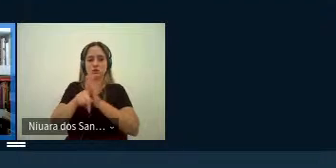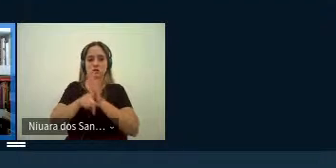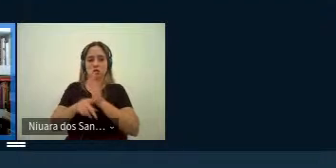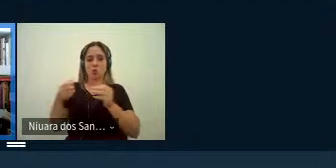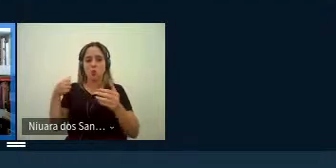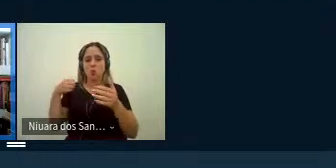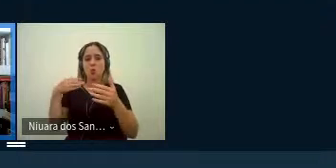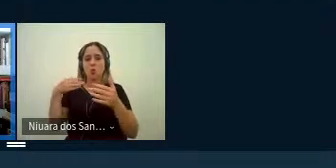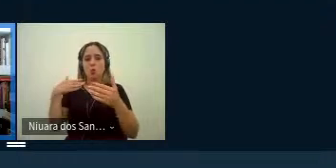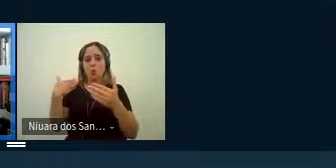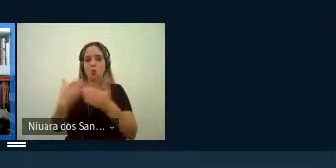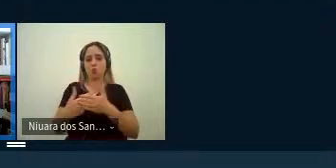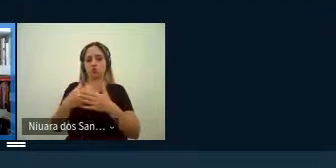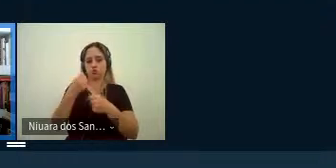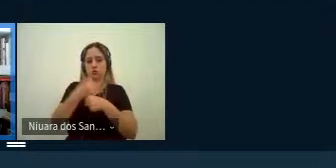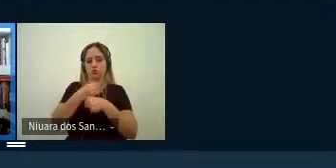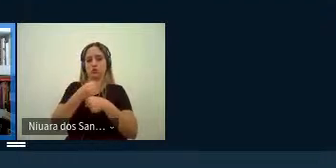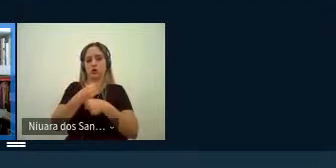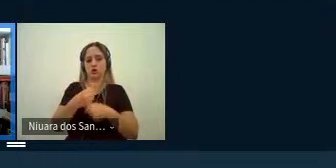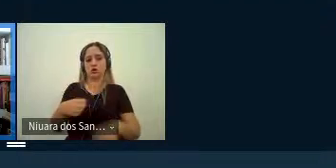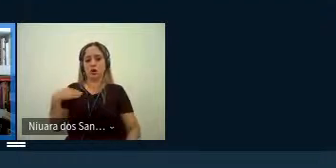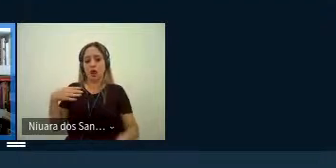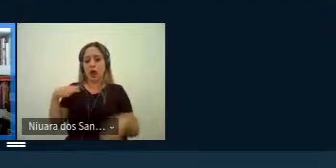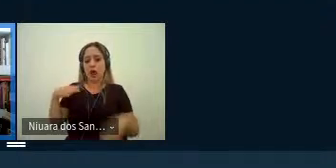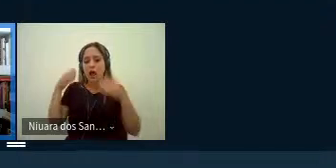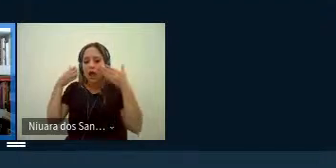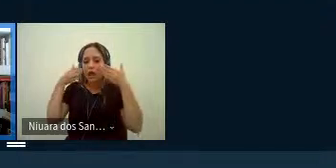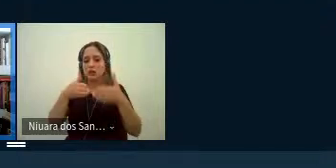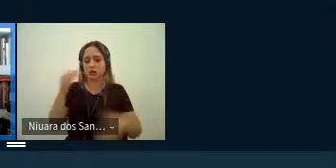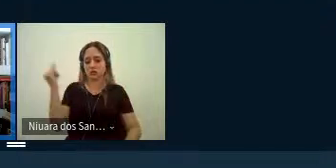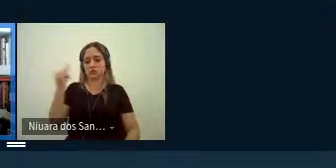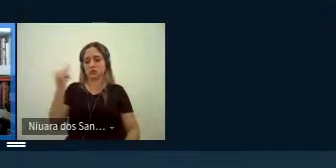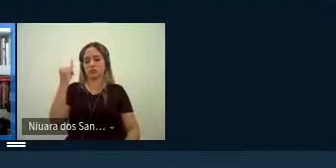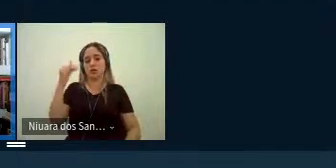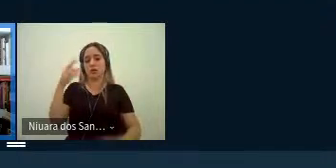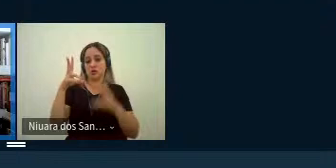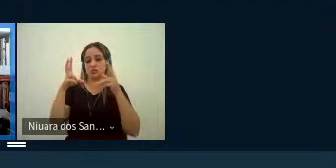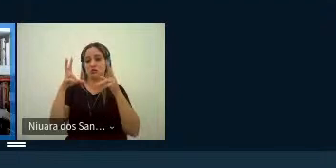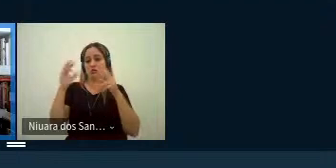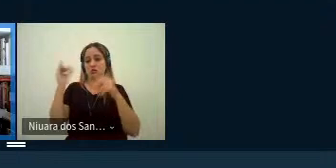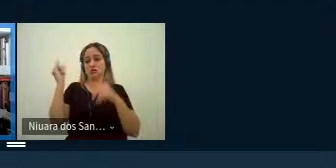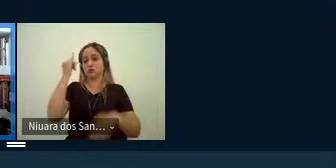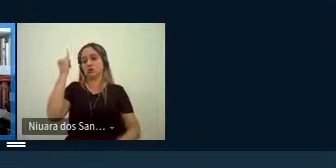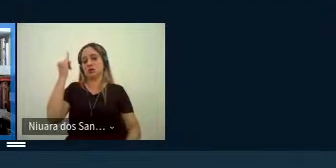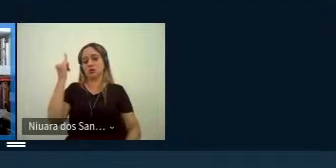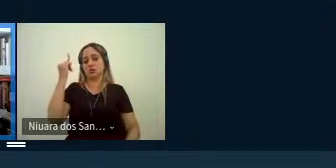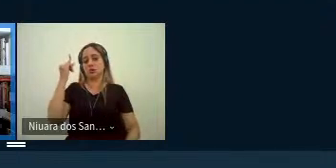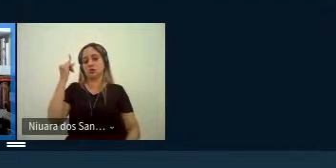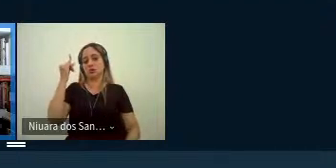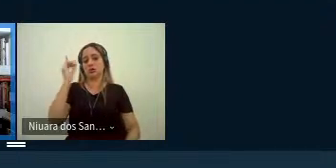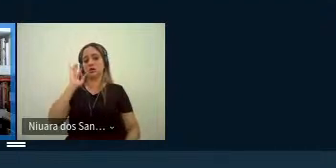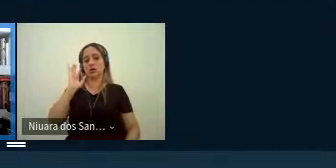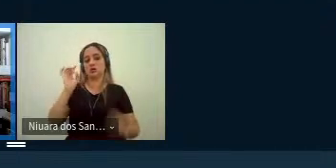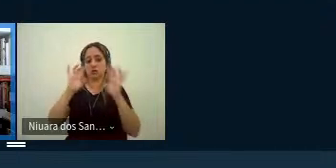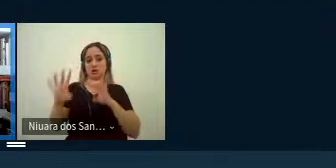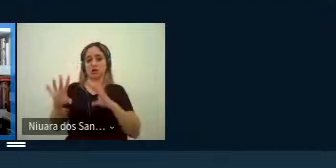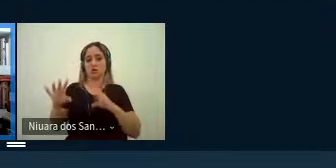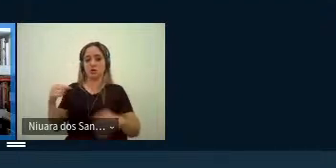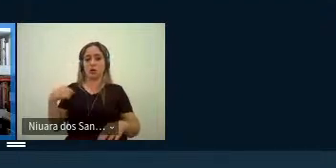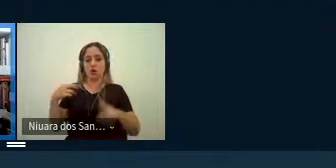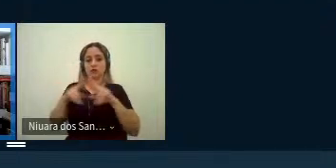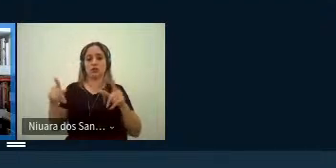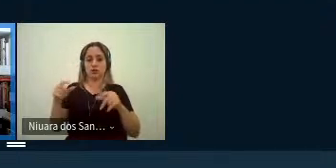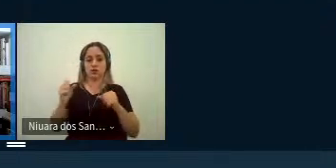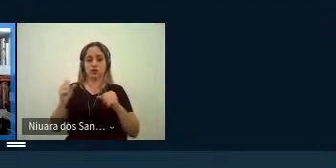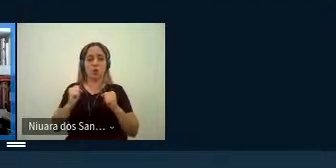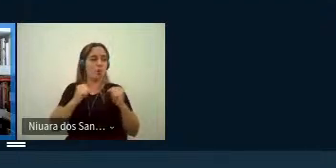dispensaram uma atenção especial né importante uma atenção importante às diferenças de poder